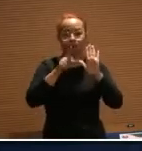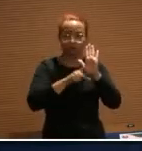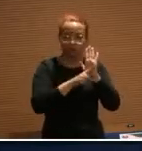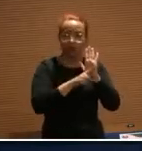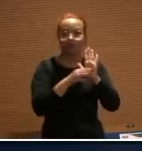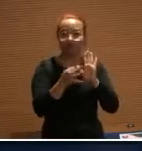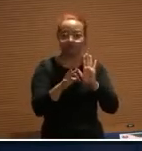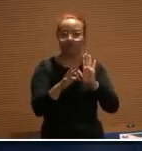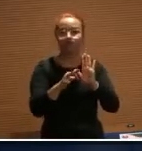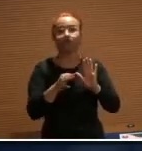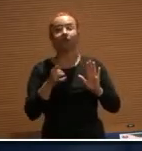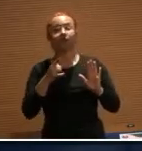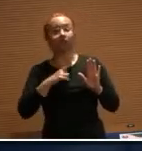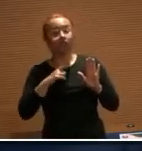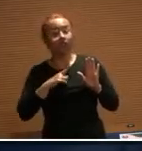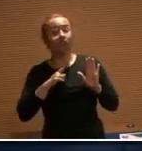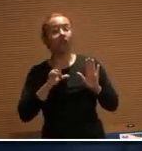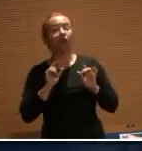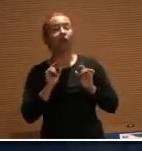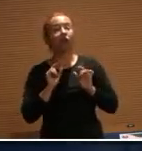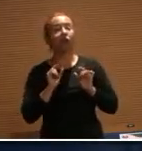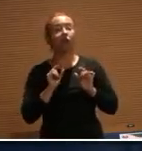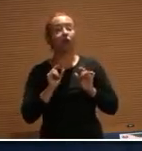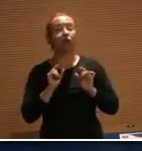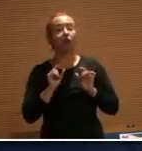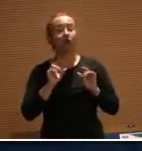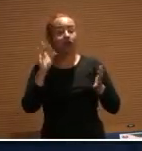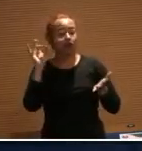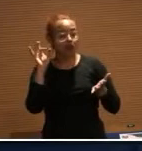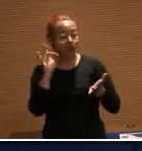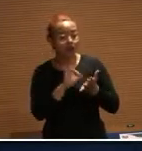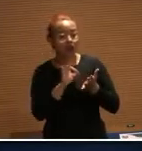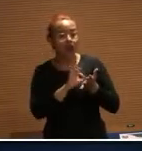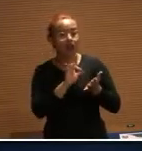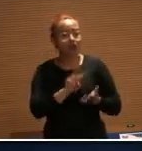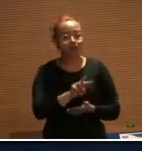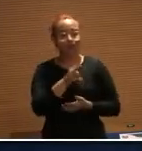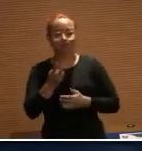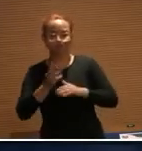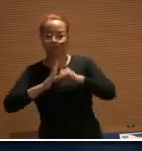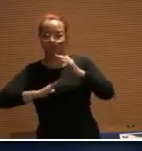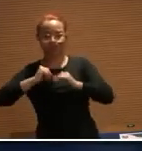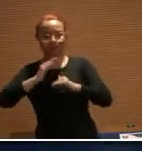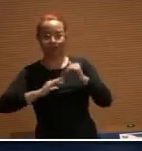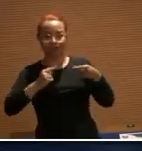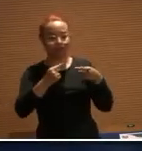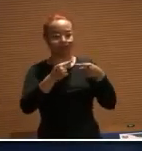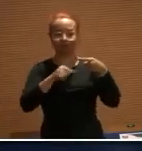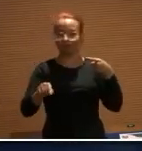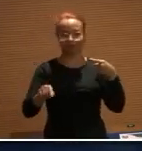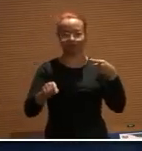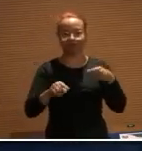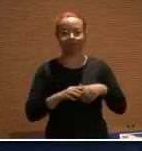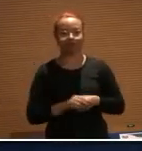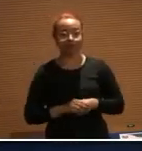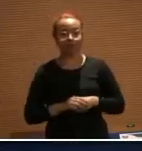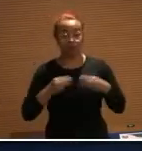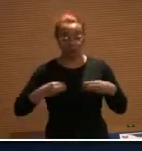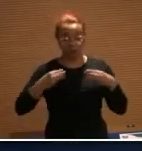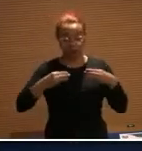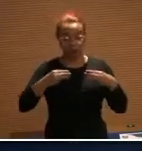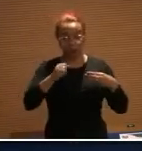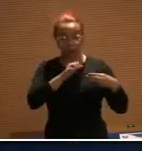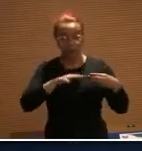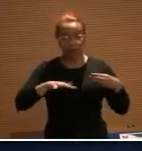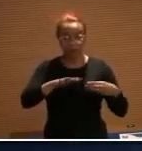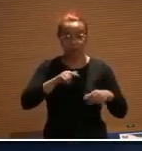vem deturpando a realidade do que ocorre na prática. Essa é a preocupação do Ministério Público do Trabalho. E qual é a